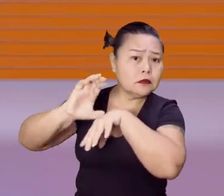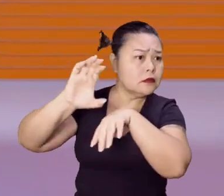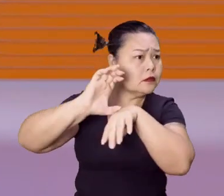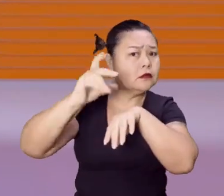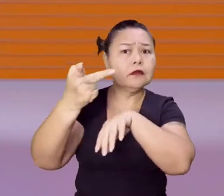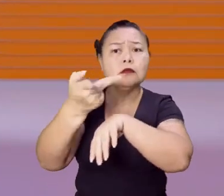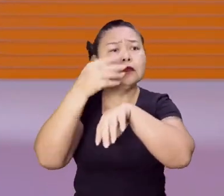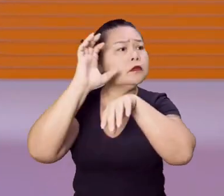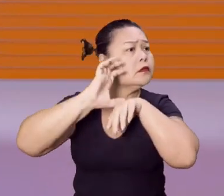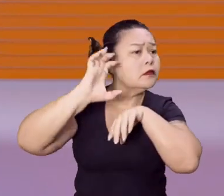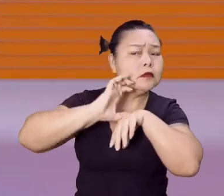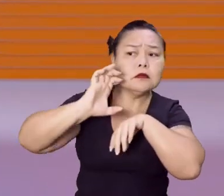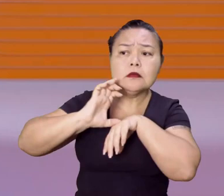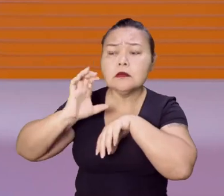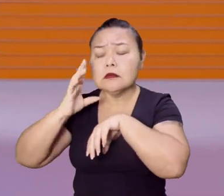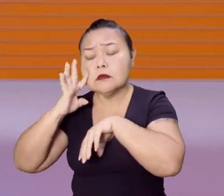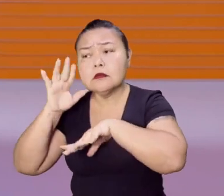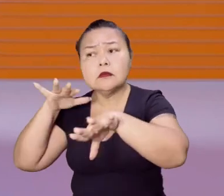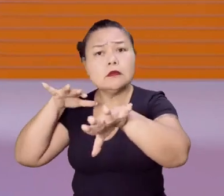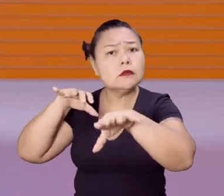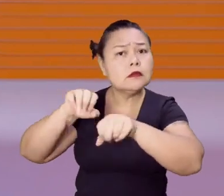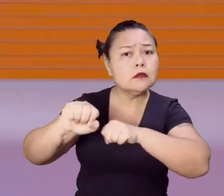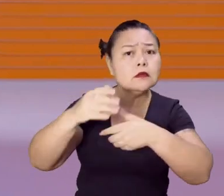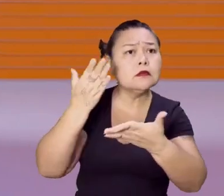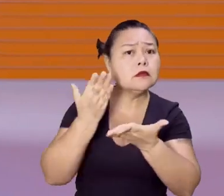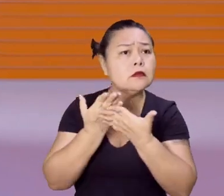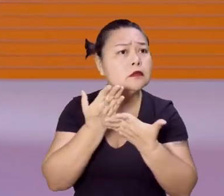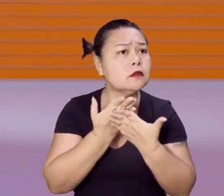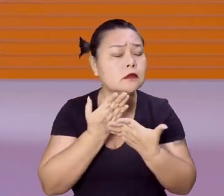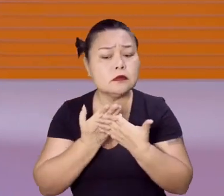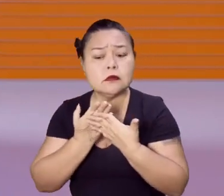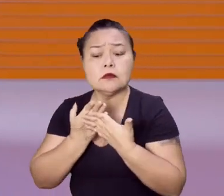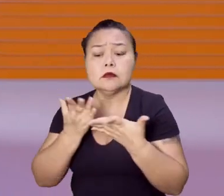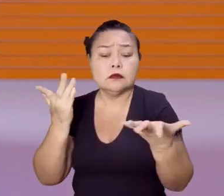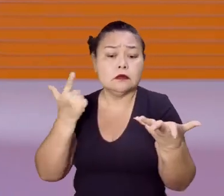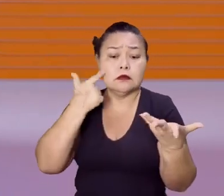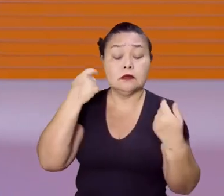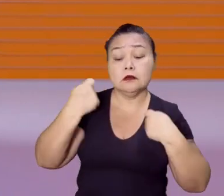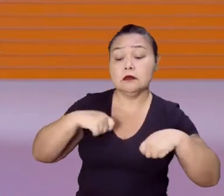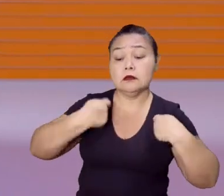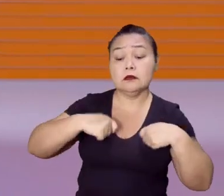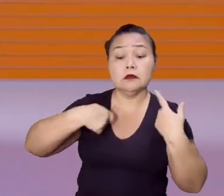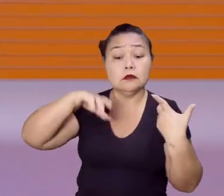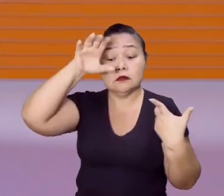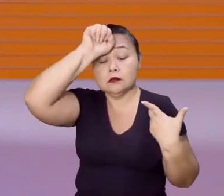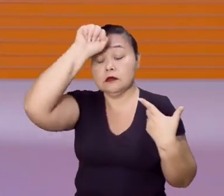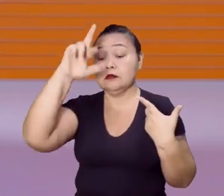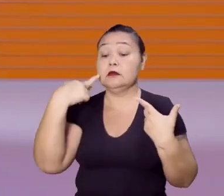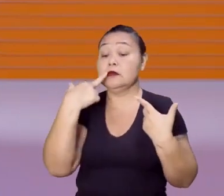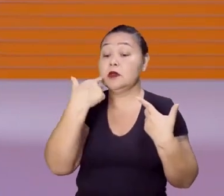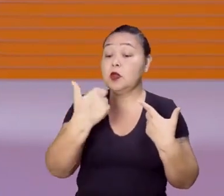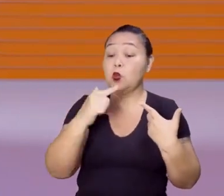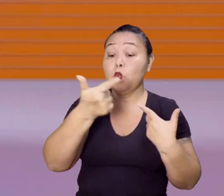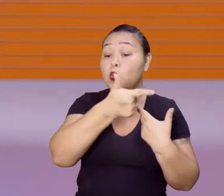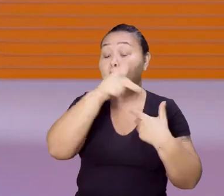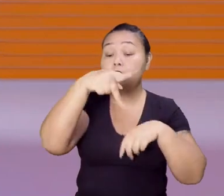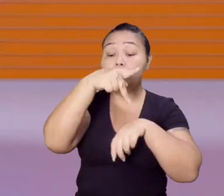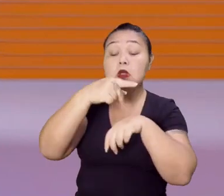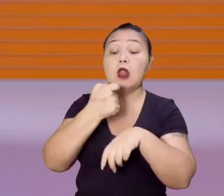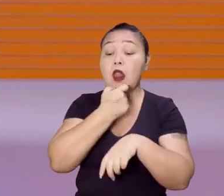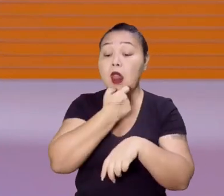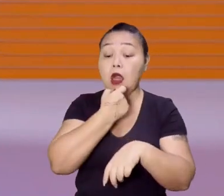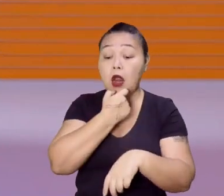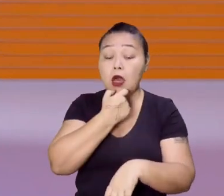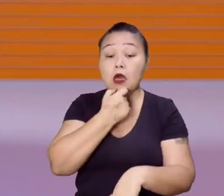Buscando cursos, buscando formações, se precisar ir aprender uma língua estrangeira, principalmente o